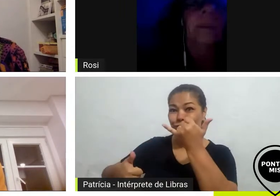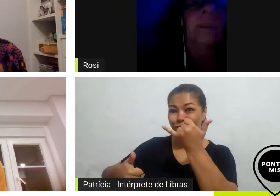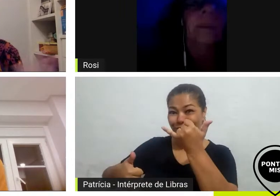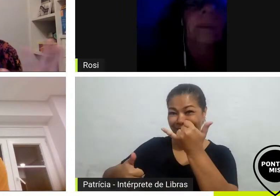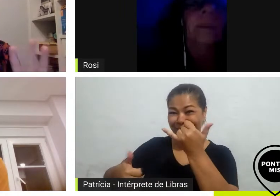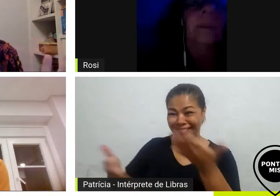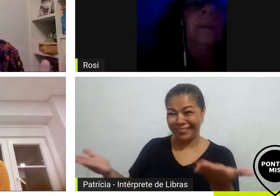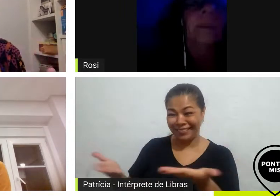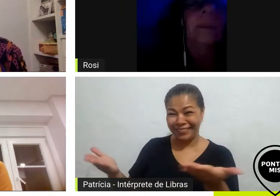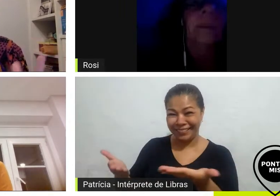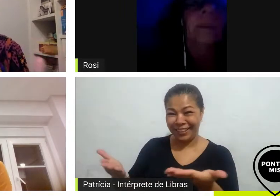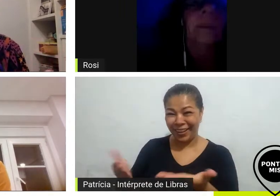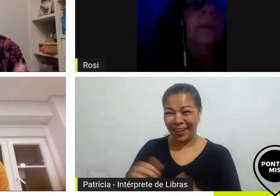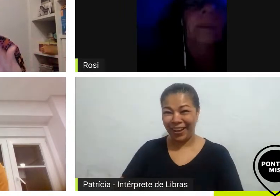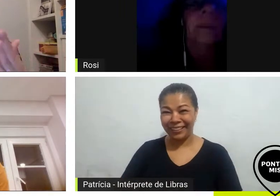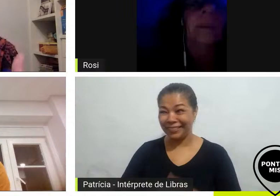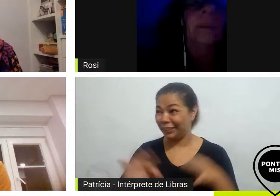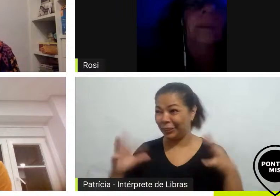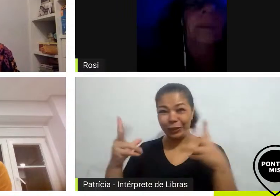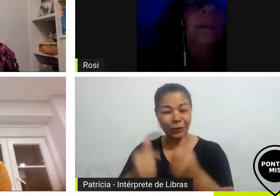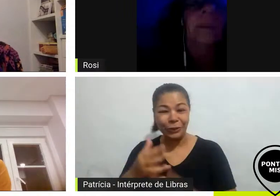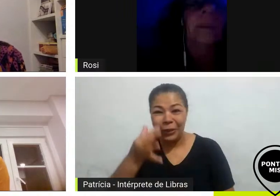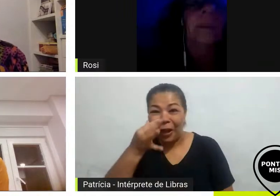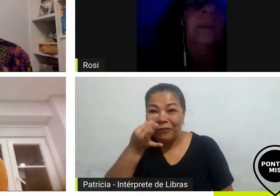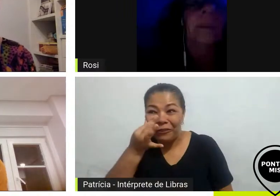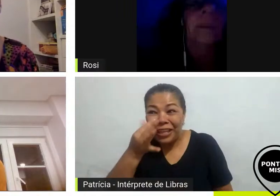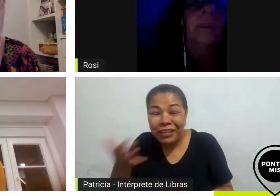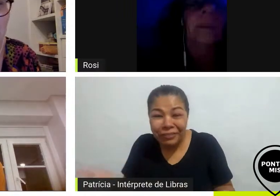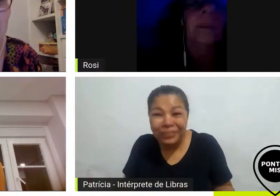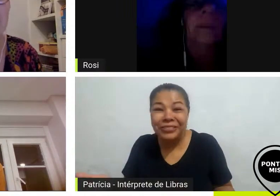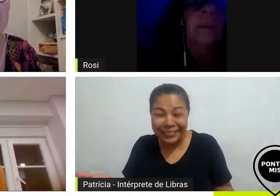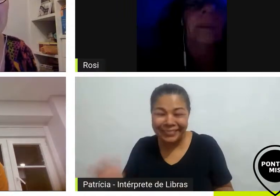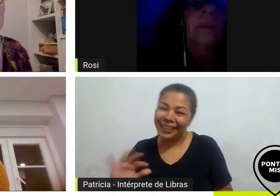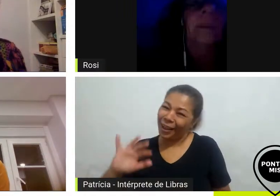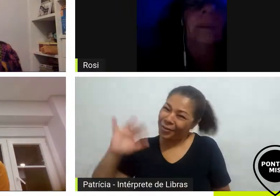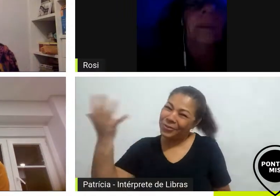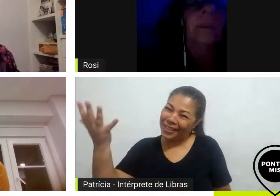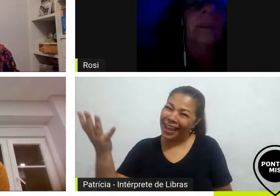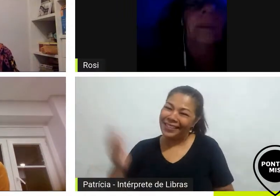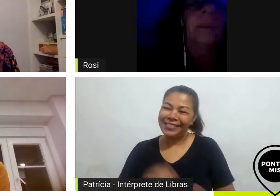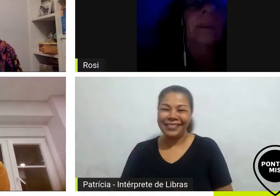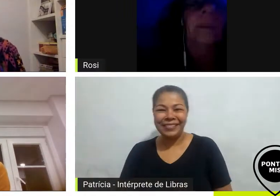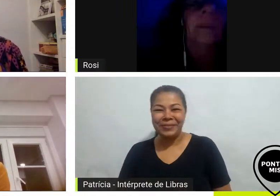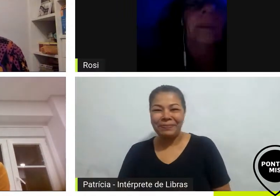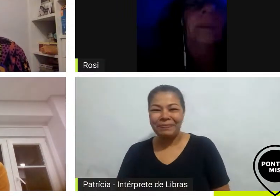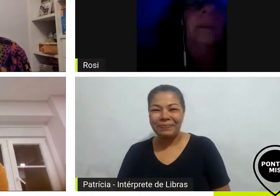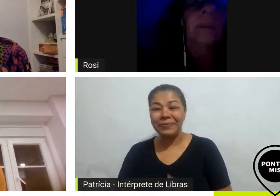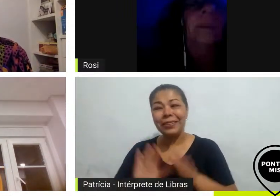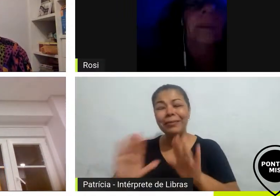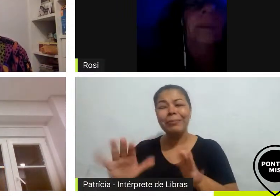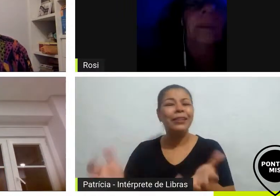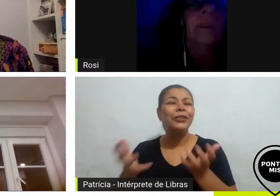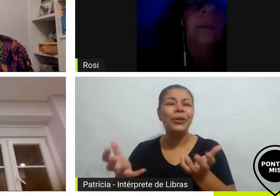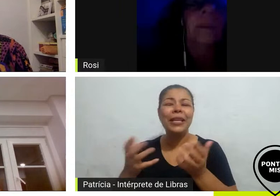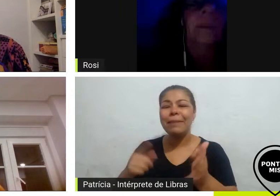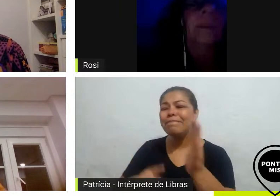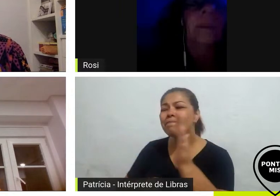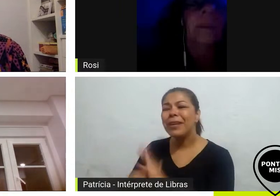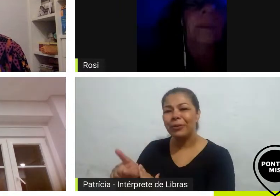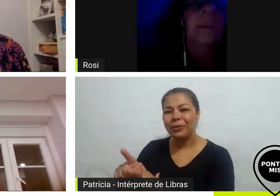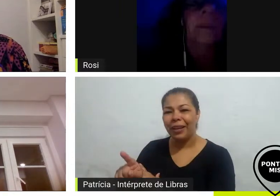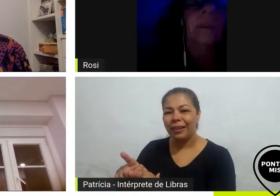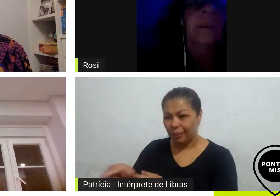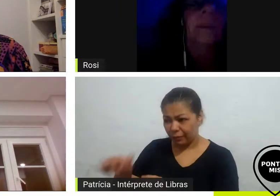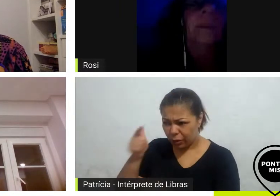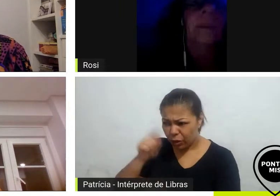muito emocionante tudo ao vivo então é emocionante que ela está mas eu tinha essa pergunta para você consegue me ouvir?